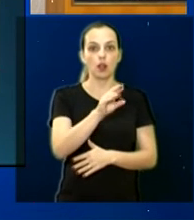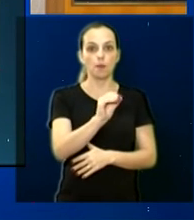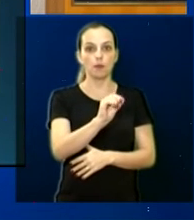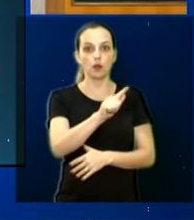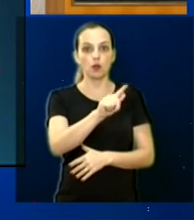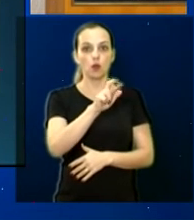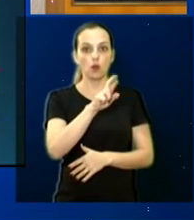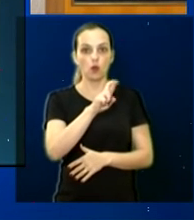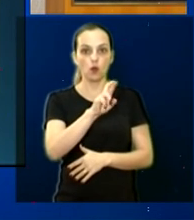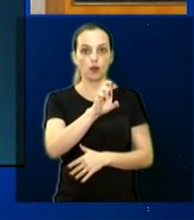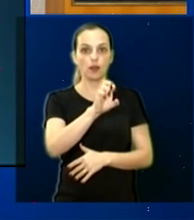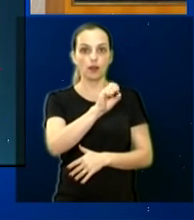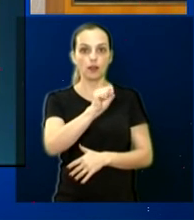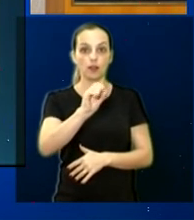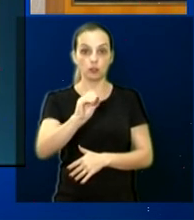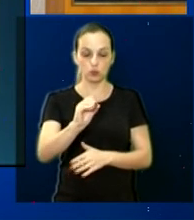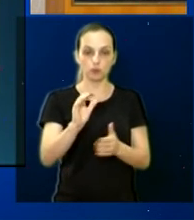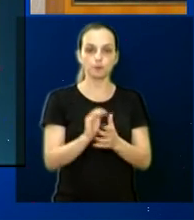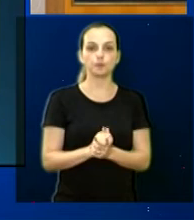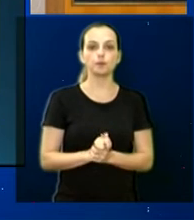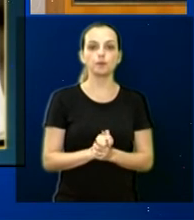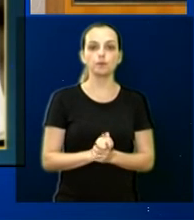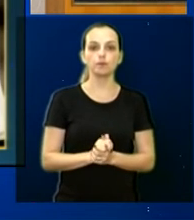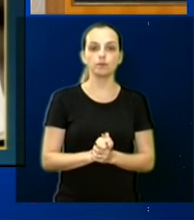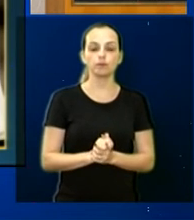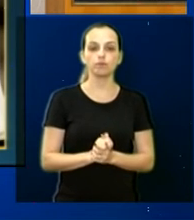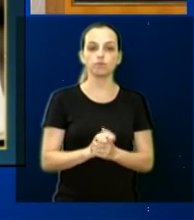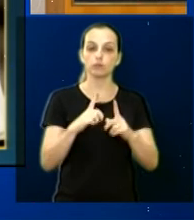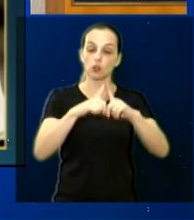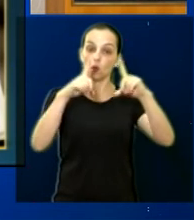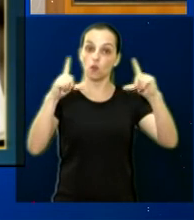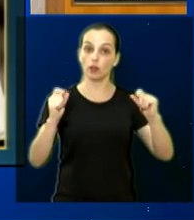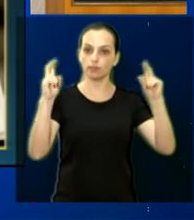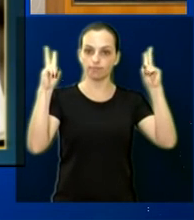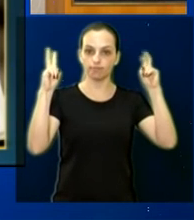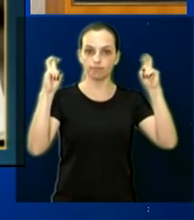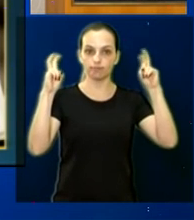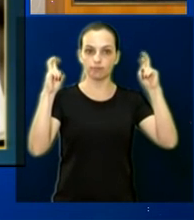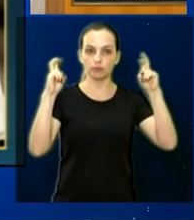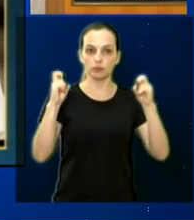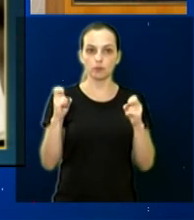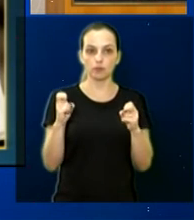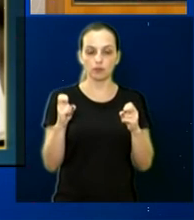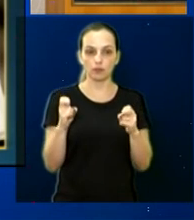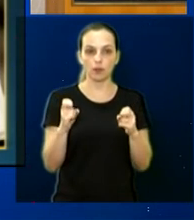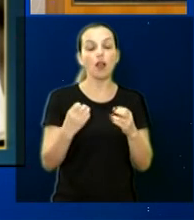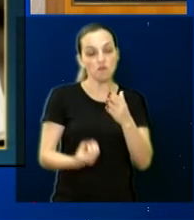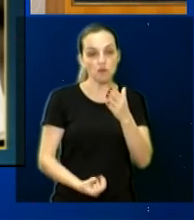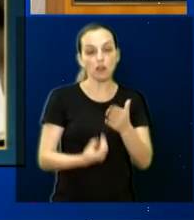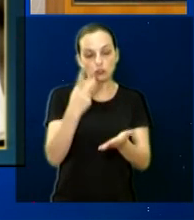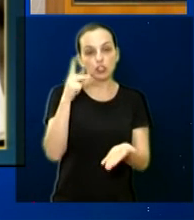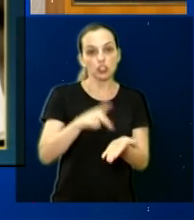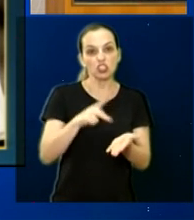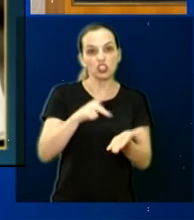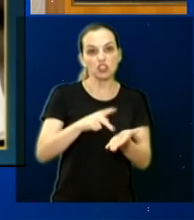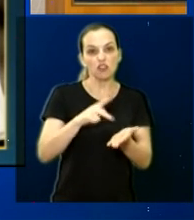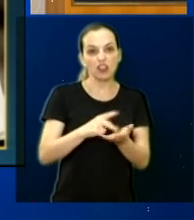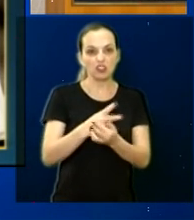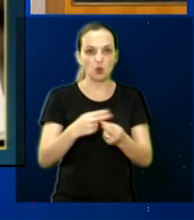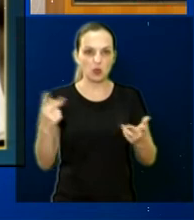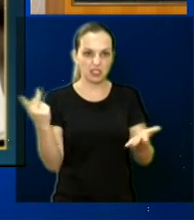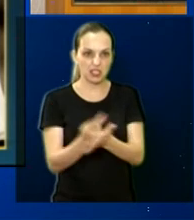Francisco. Pode passar a próxima. É inevitável que aconteçam escândalos.